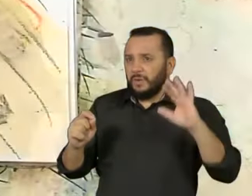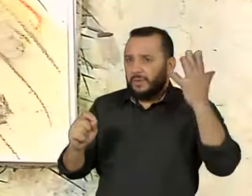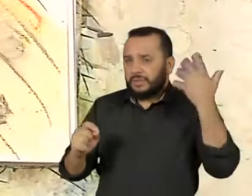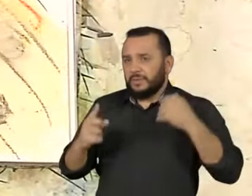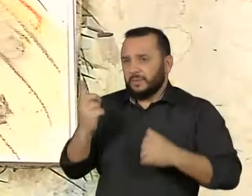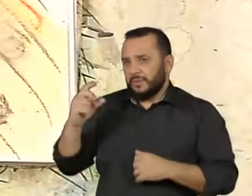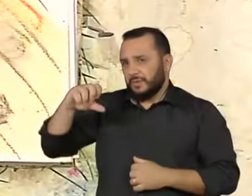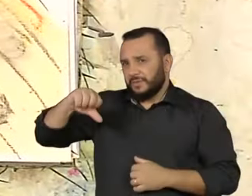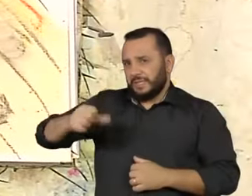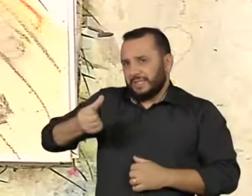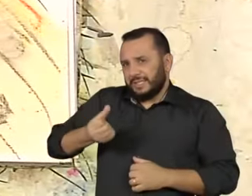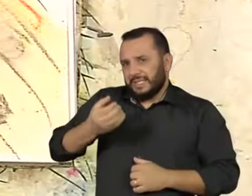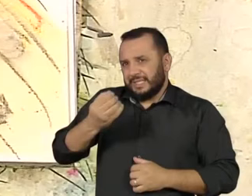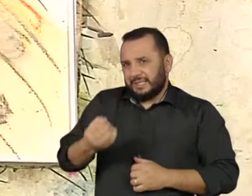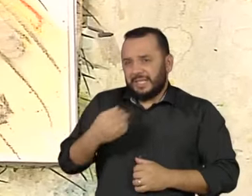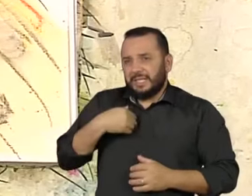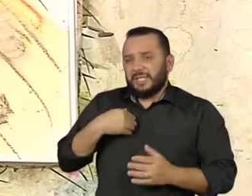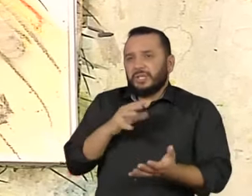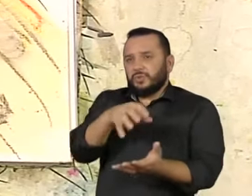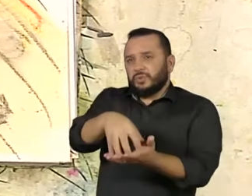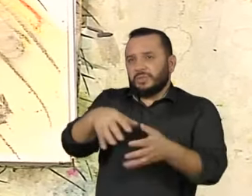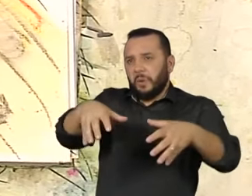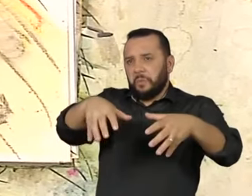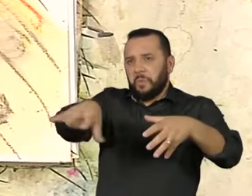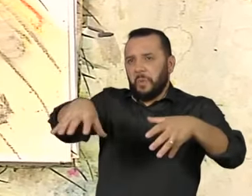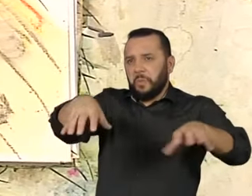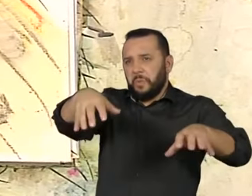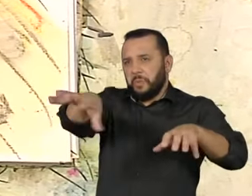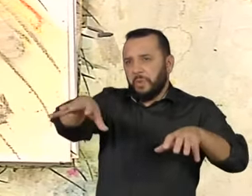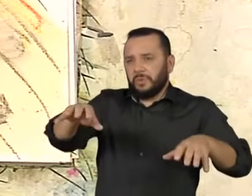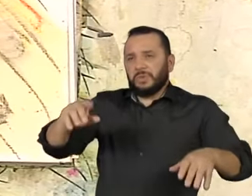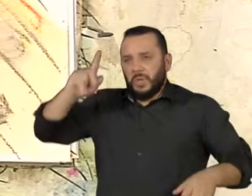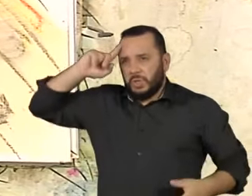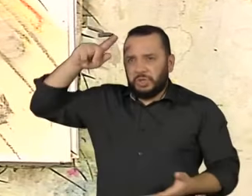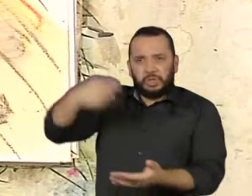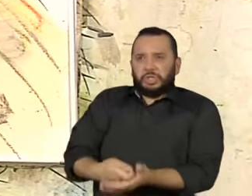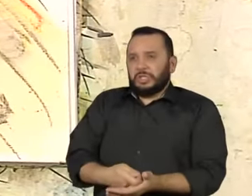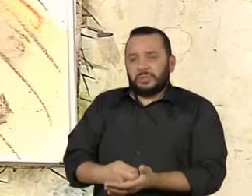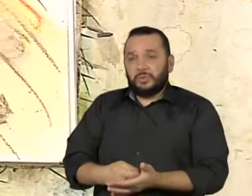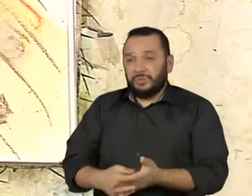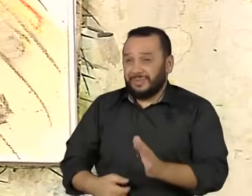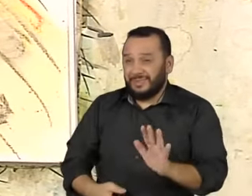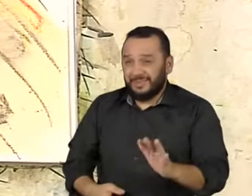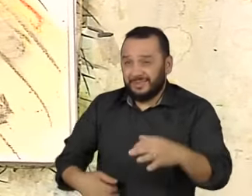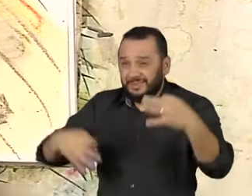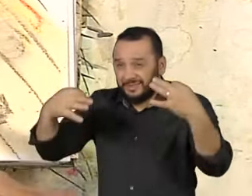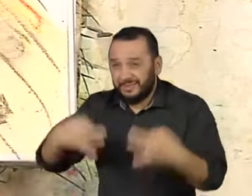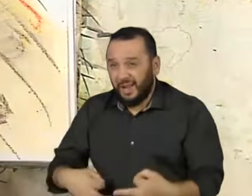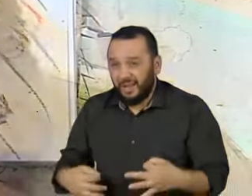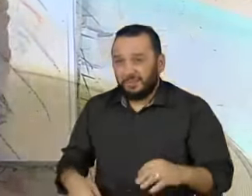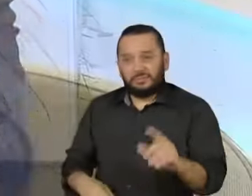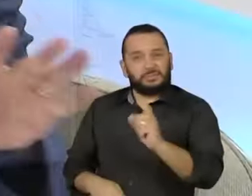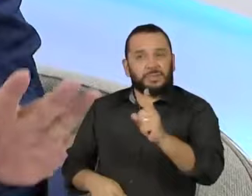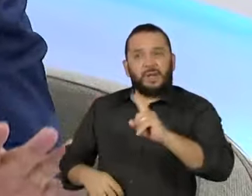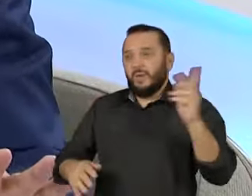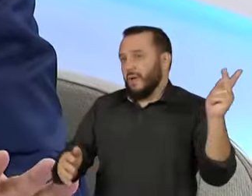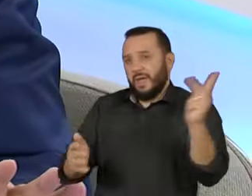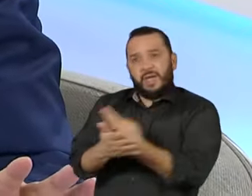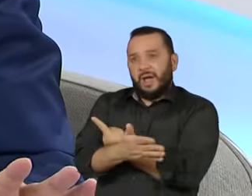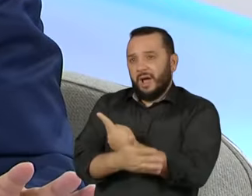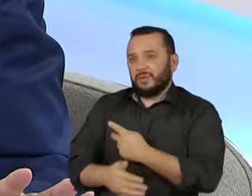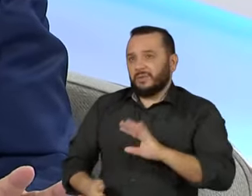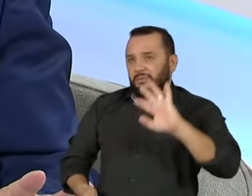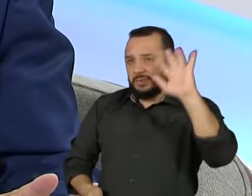década de 60 e o ciclo de exceção autoritária não deu certo. Deu muito errado em todos os